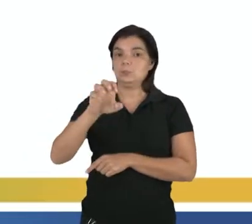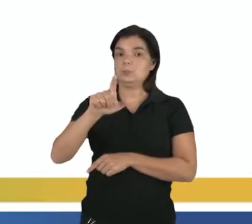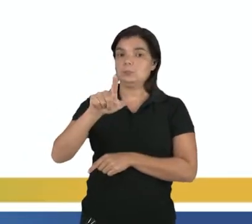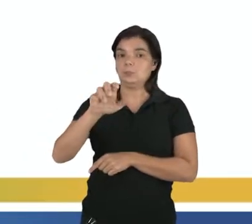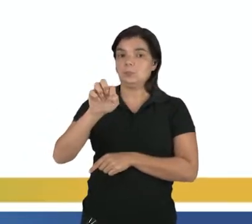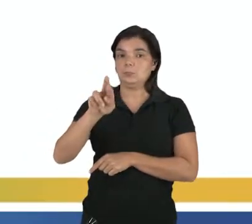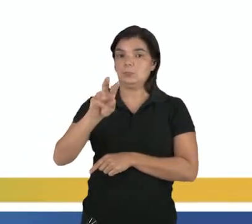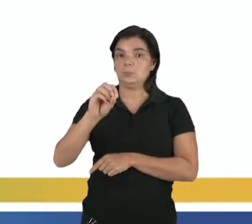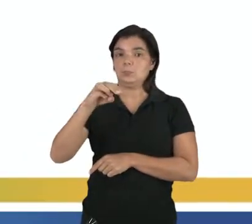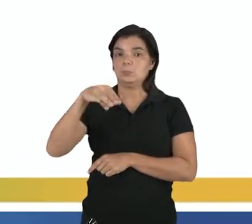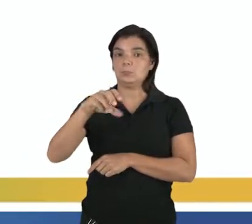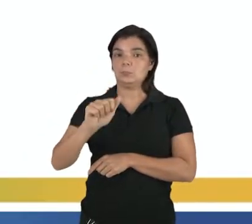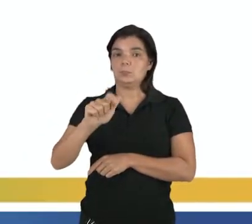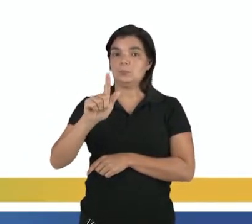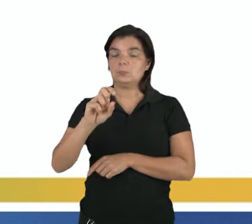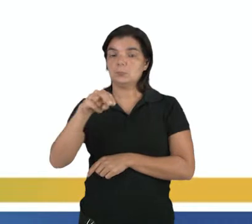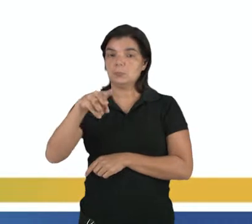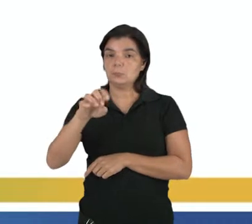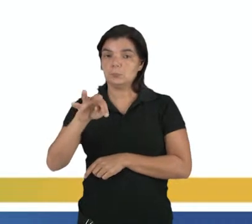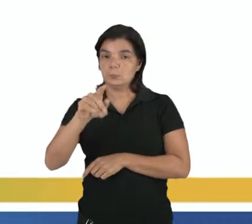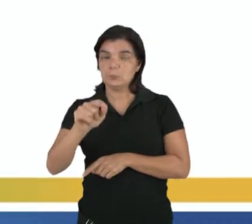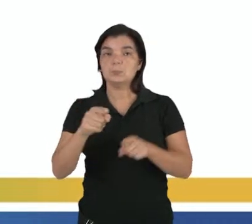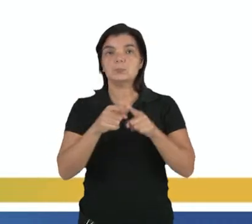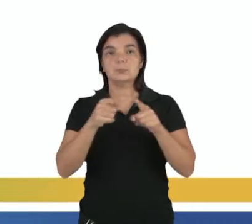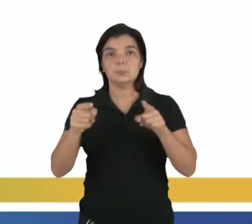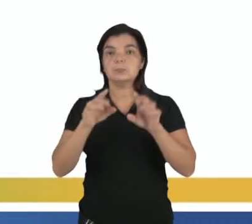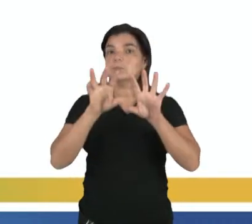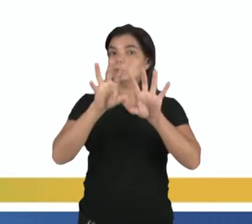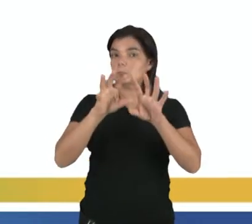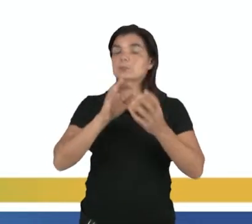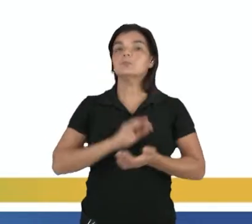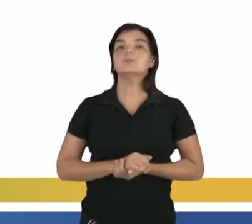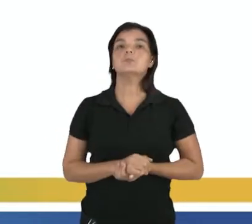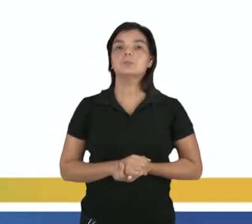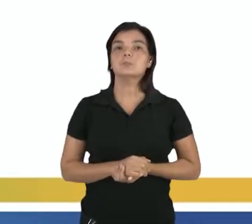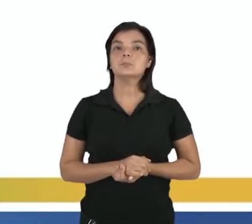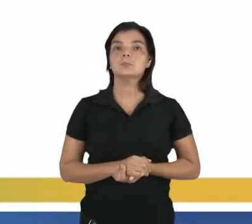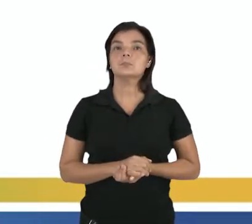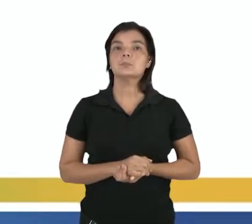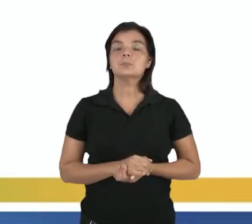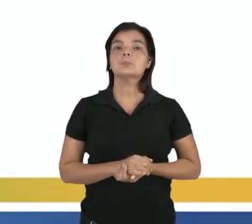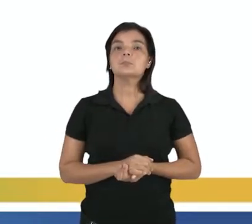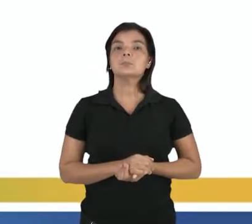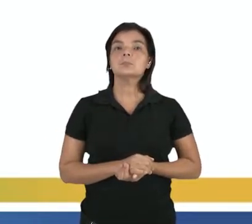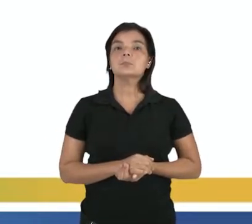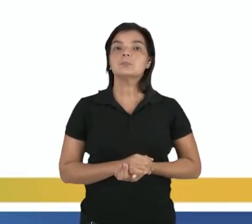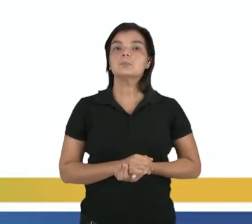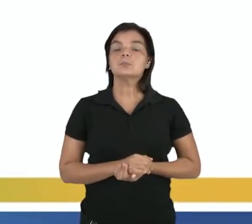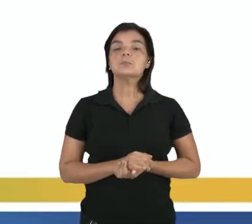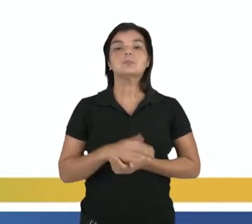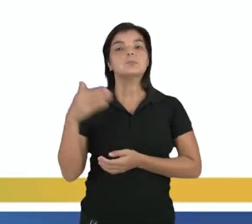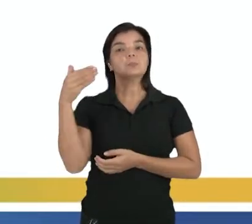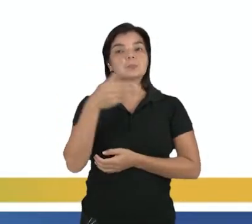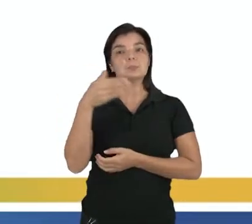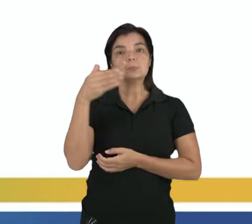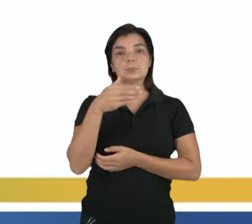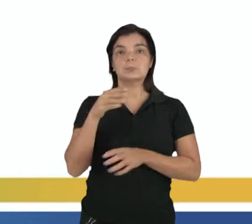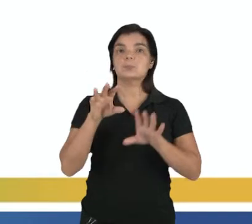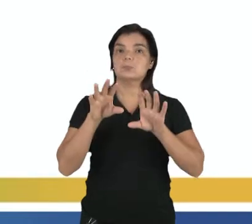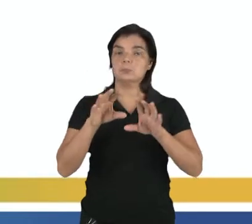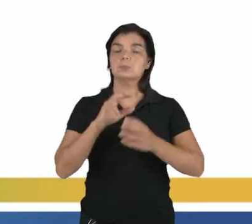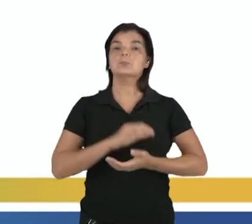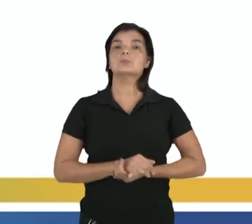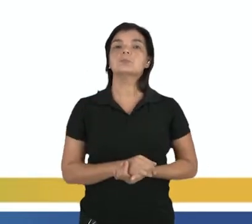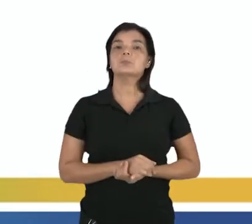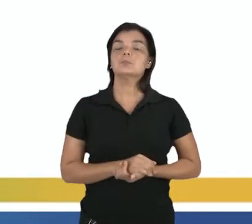E ela se relaciona com o período dessa forma, tá, e com a frequência dessa forma.